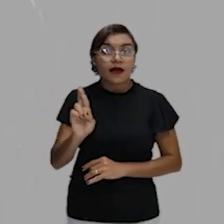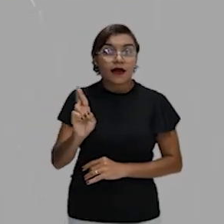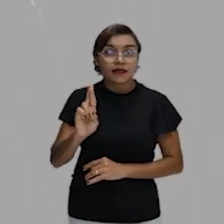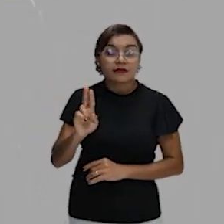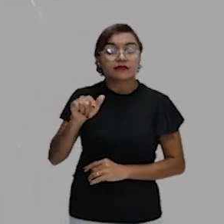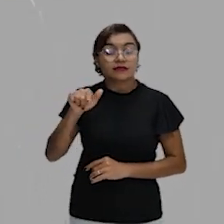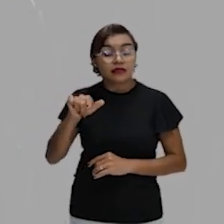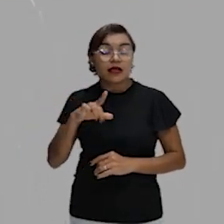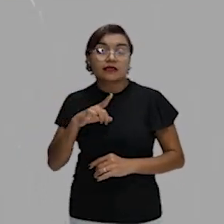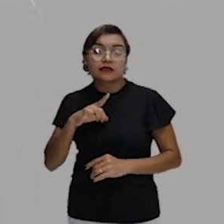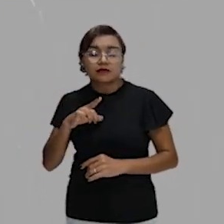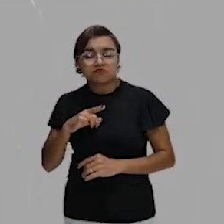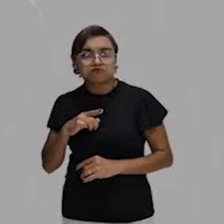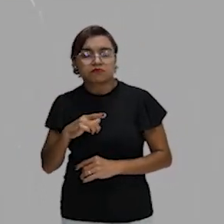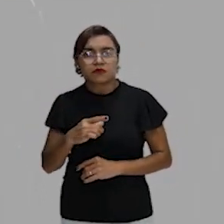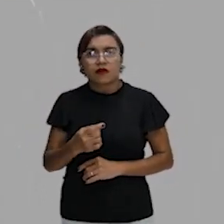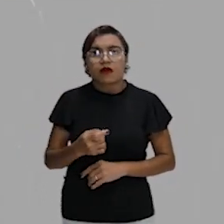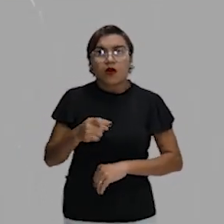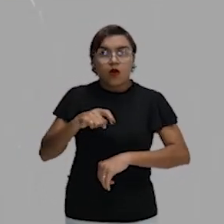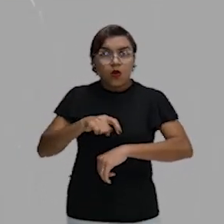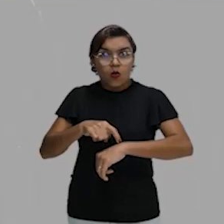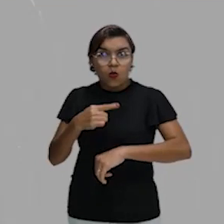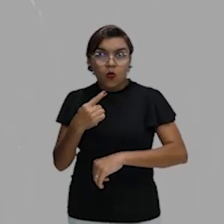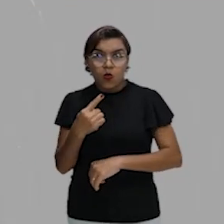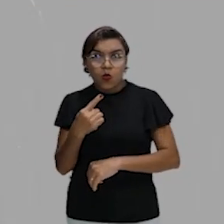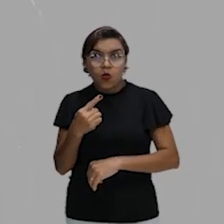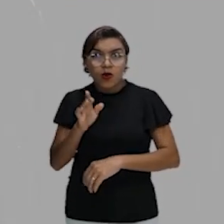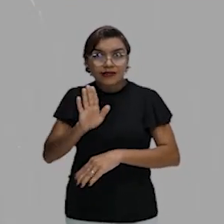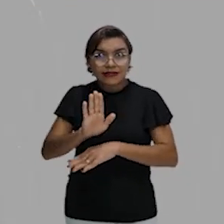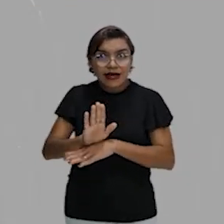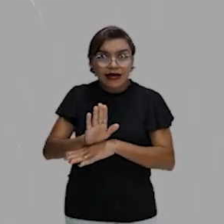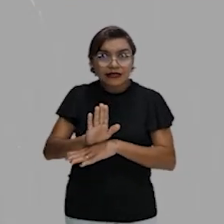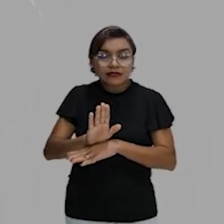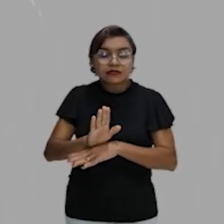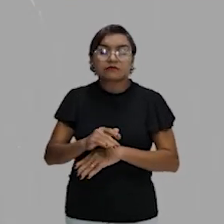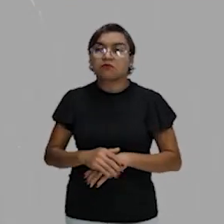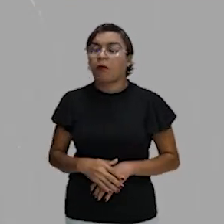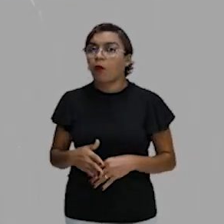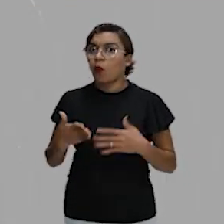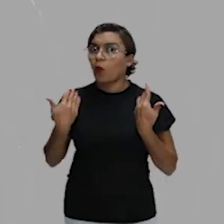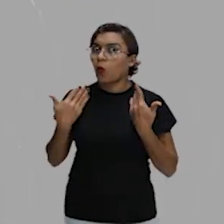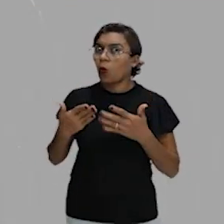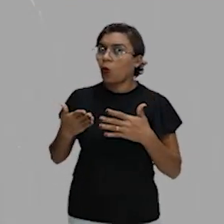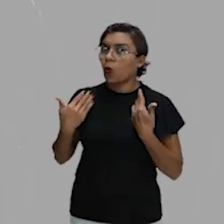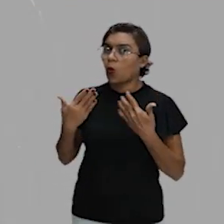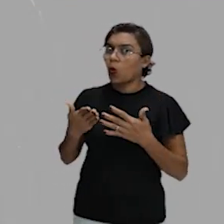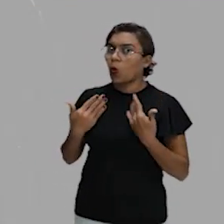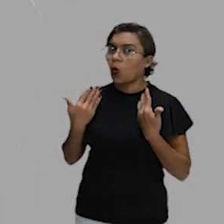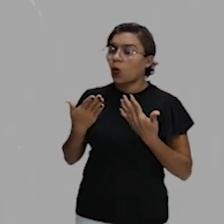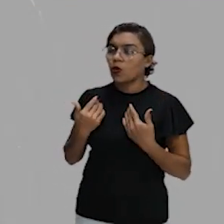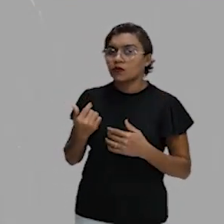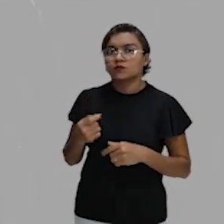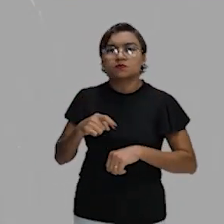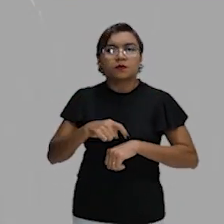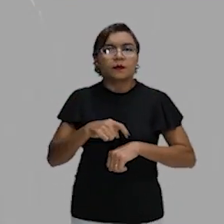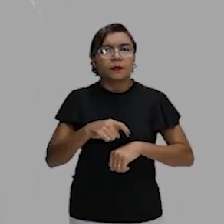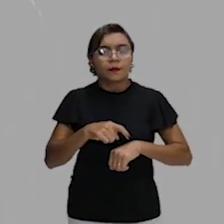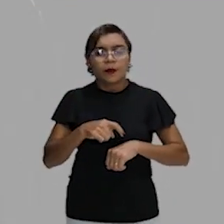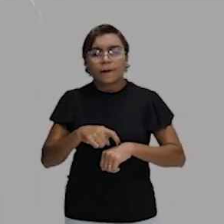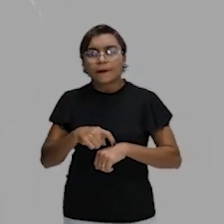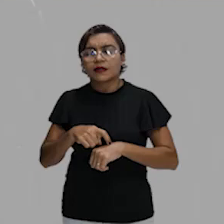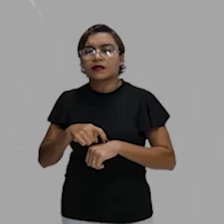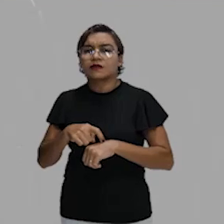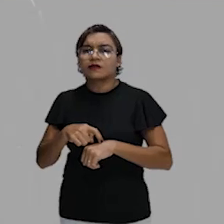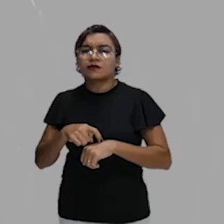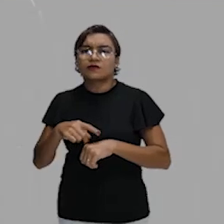Passa ali Renascença, uma hora da tarde, dependendo das áreas que tu anda, tu vai perceber ali um forte calor. Principalmente quando tu sai daquela região, em